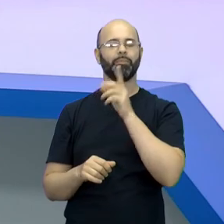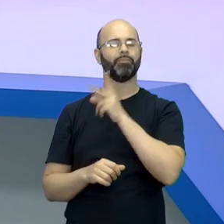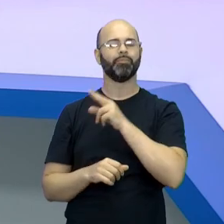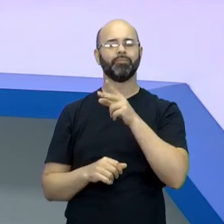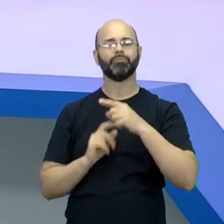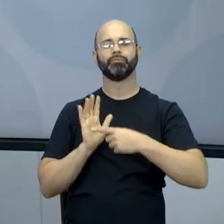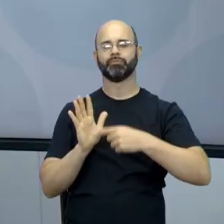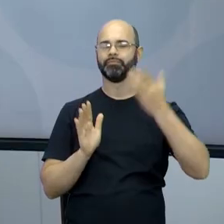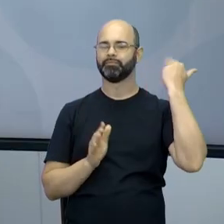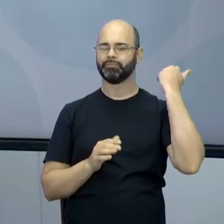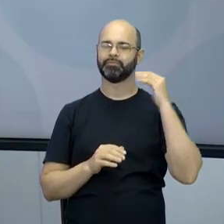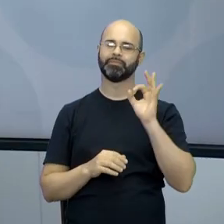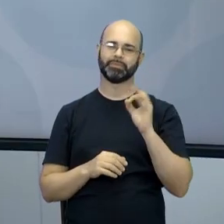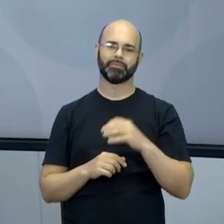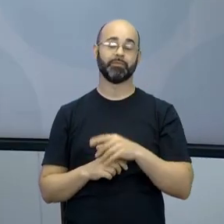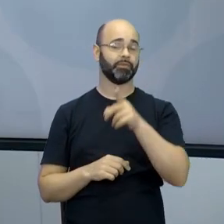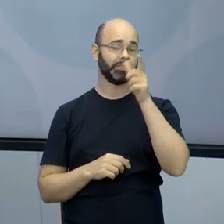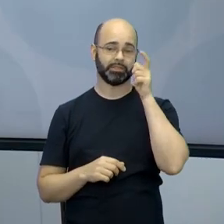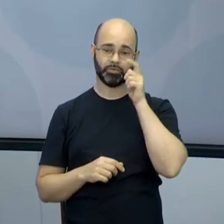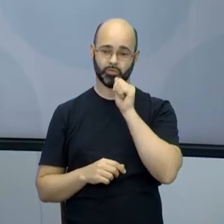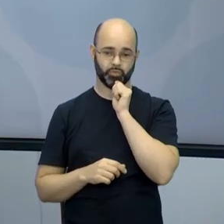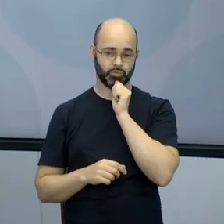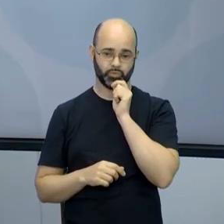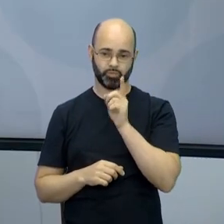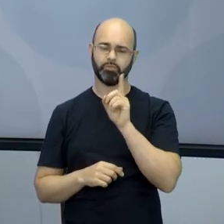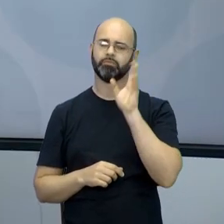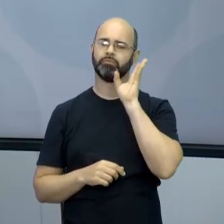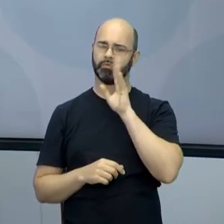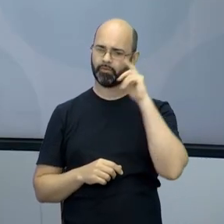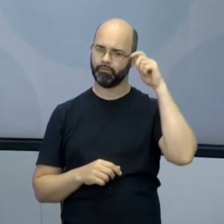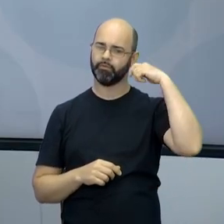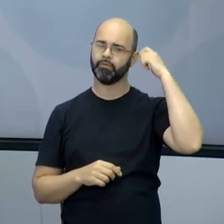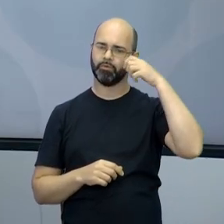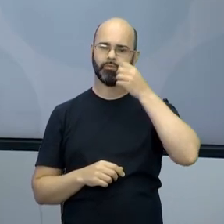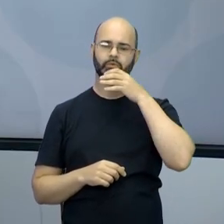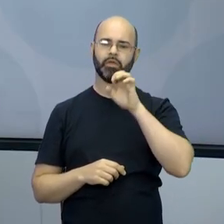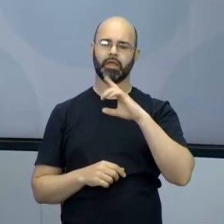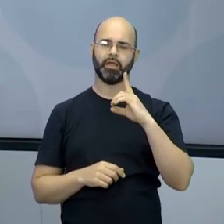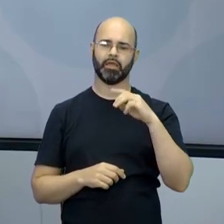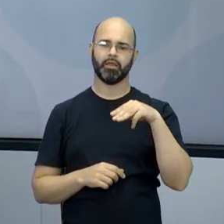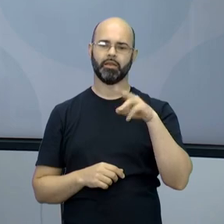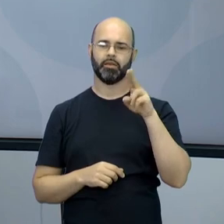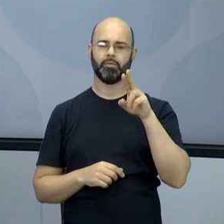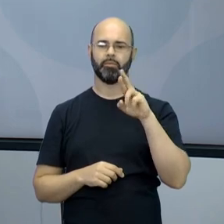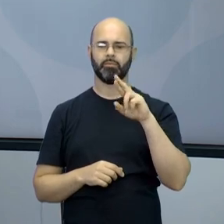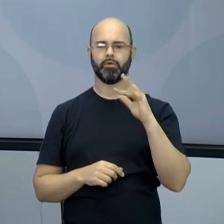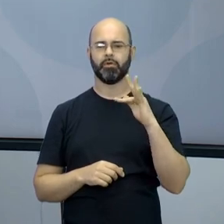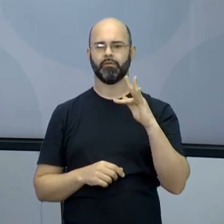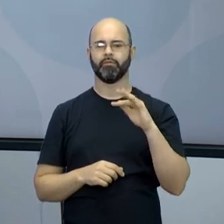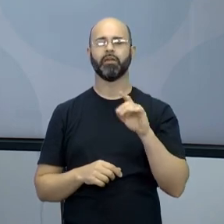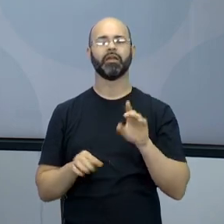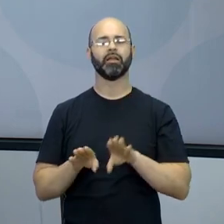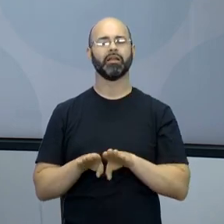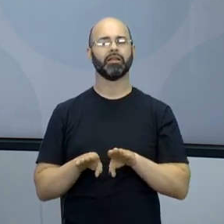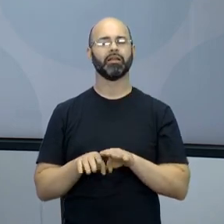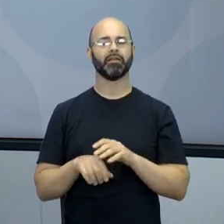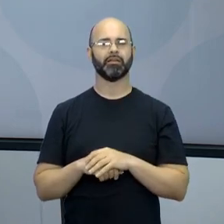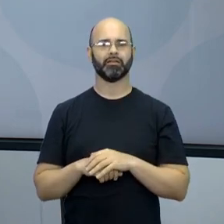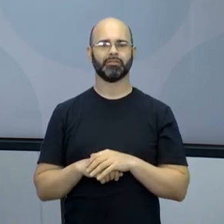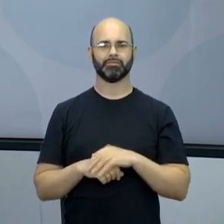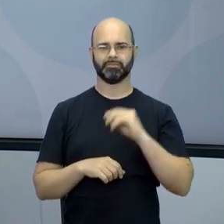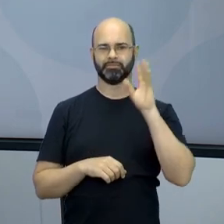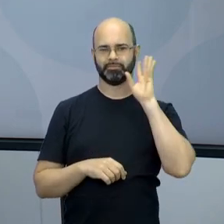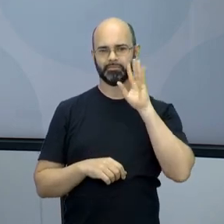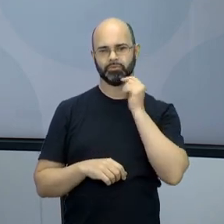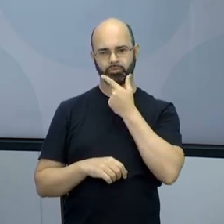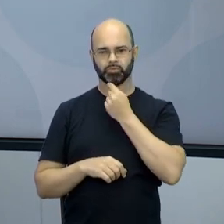americanos naquela época. E se vocês não assistiram, Príncipe em Nova York é um filme legal, do Ed Murphy. Divertidíssimo. Divertido, é legal. É um